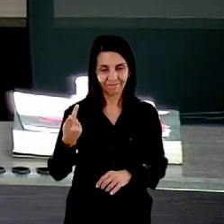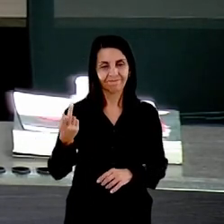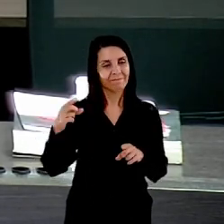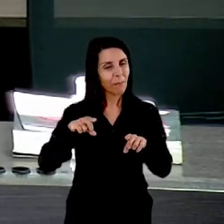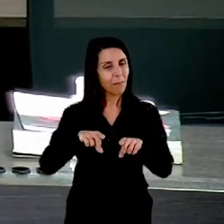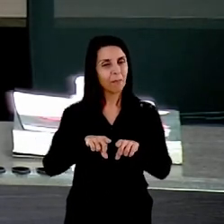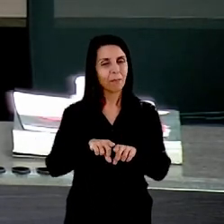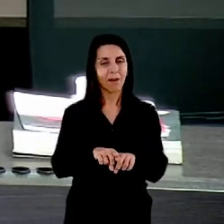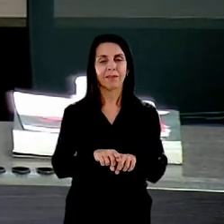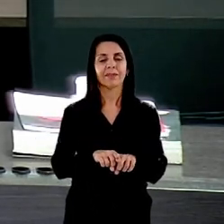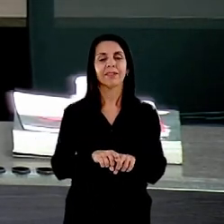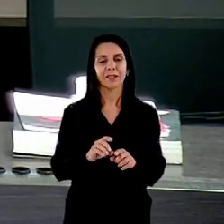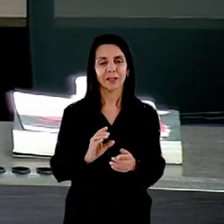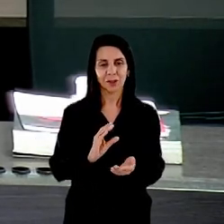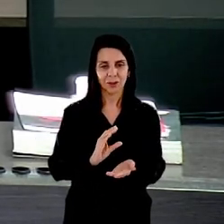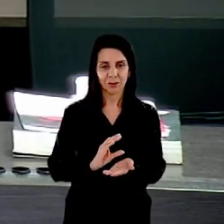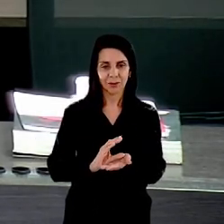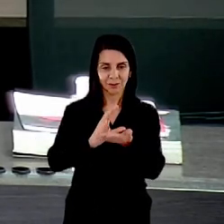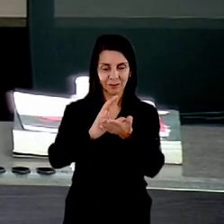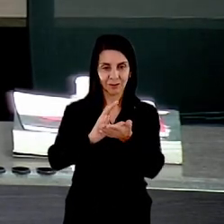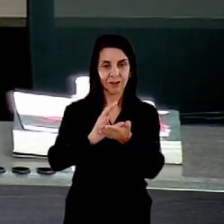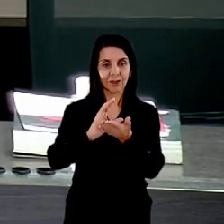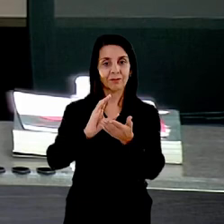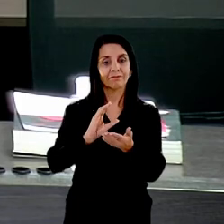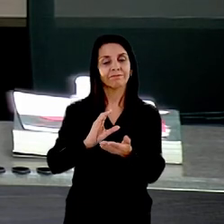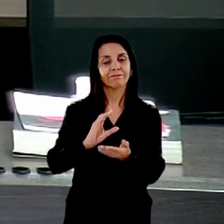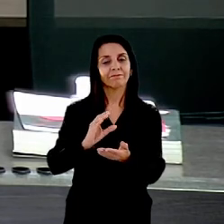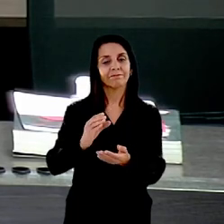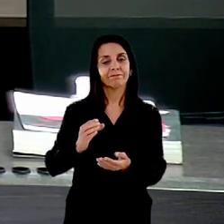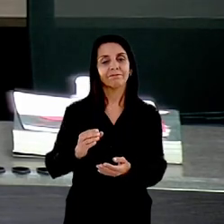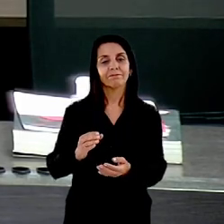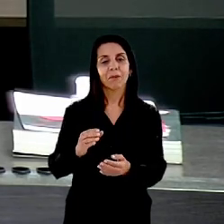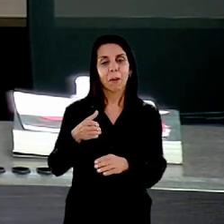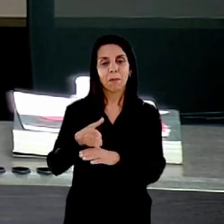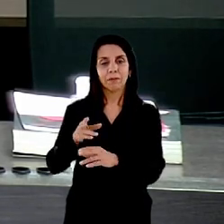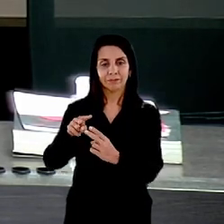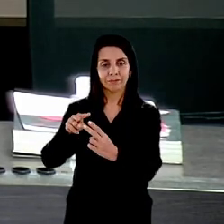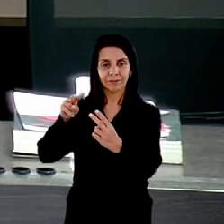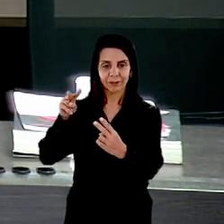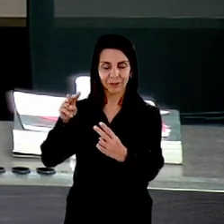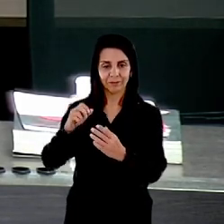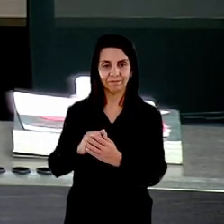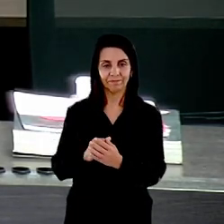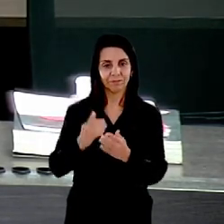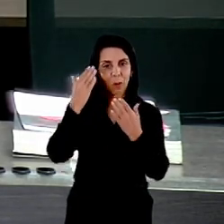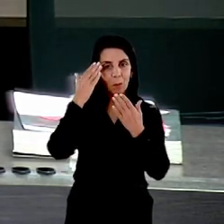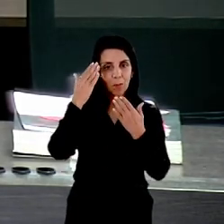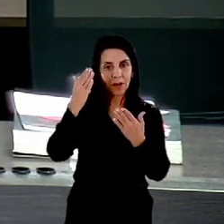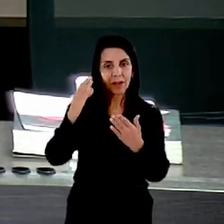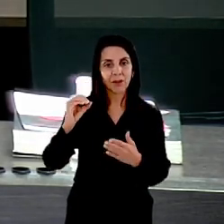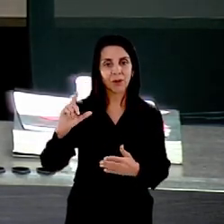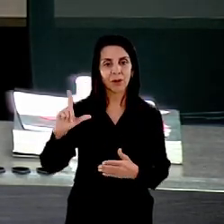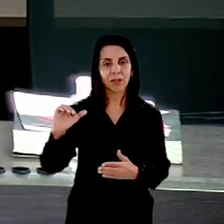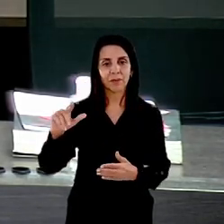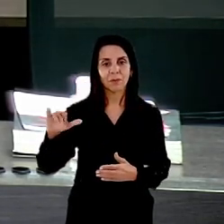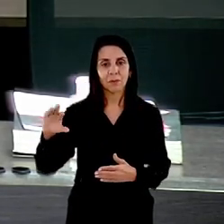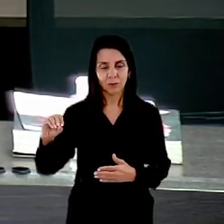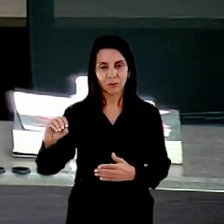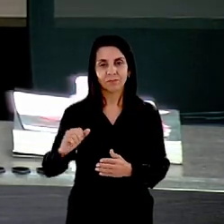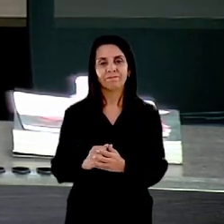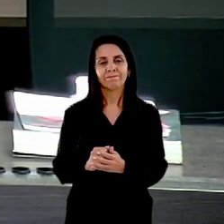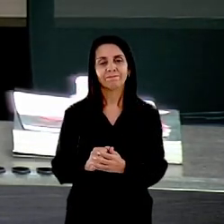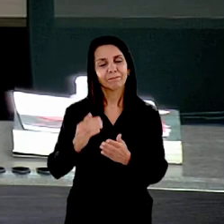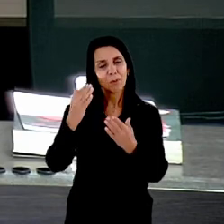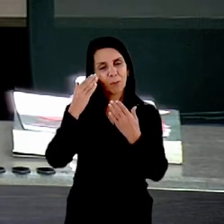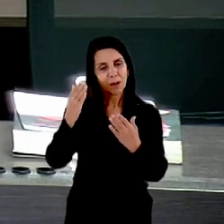deste conselho que também se faz presente virtualmente doutor Olímpio muito obrigado é uma honra para nós tê-lo conosco virtualmente aqui um dos